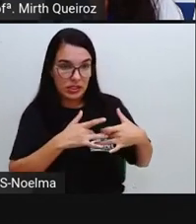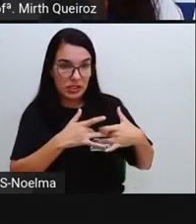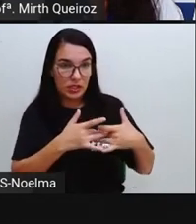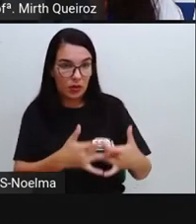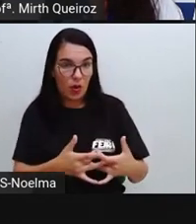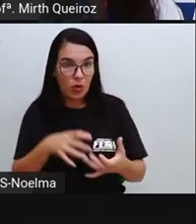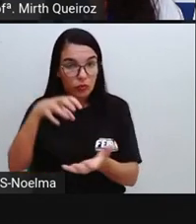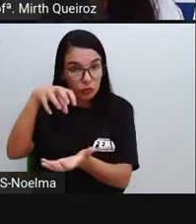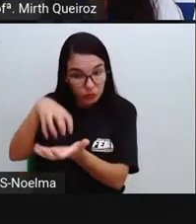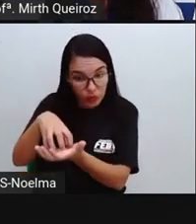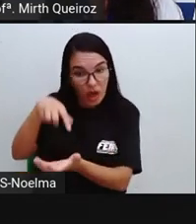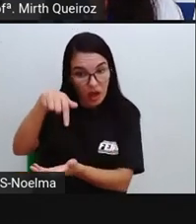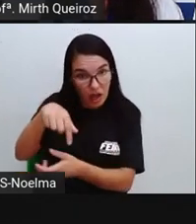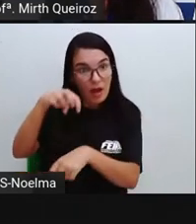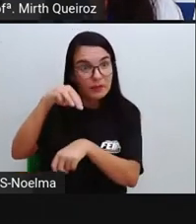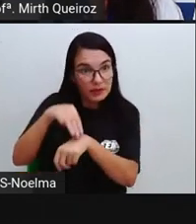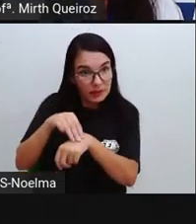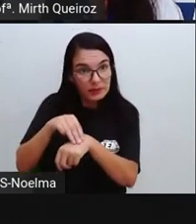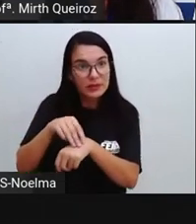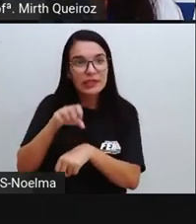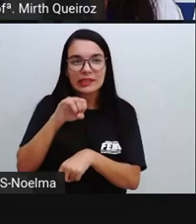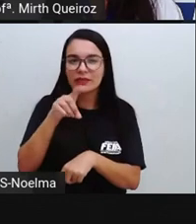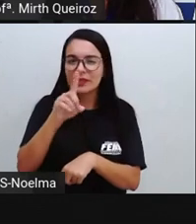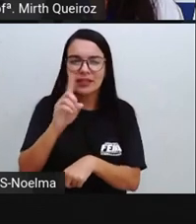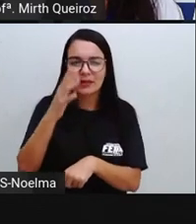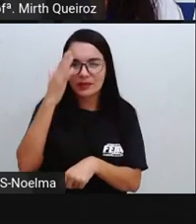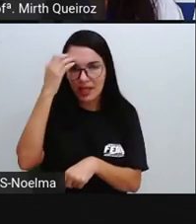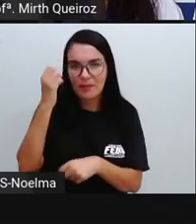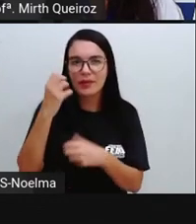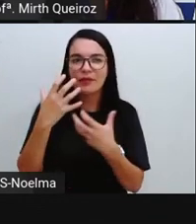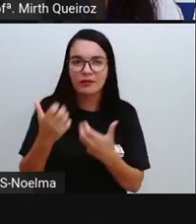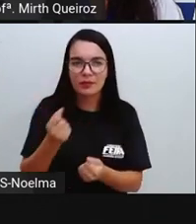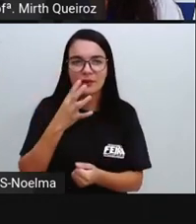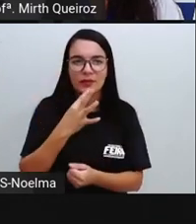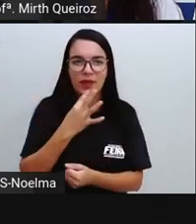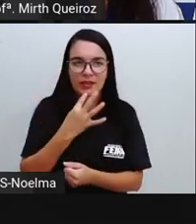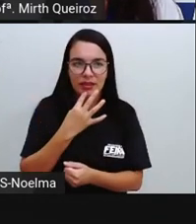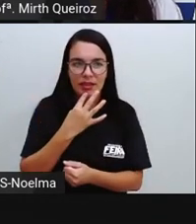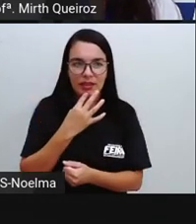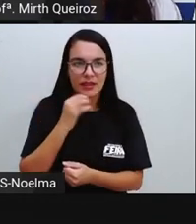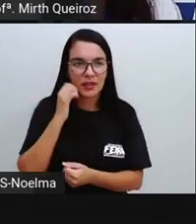do portal do sertão? Pois é, se vocês não sabiam, tem sim, viu?